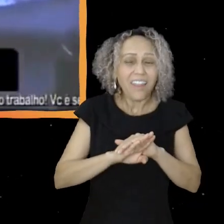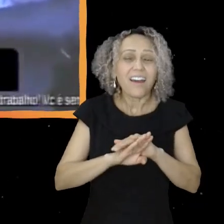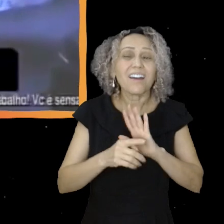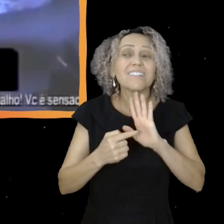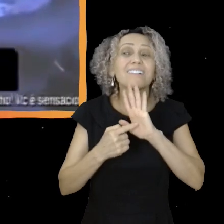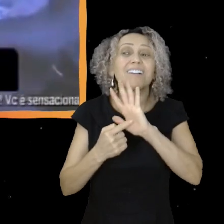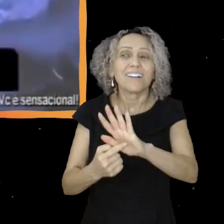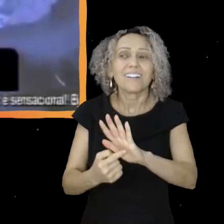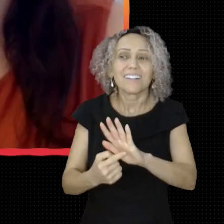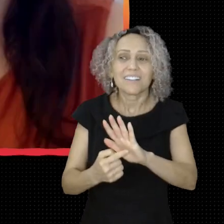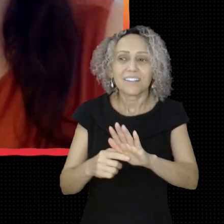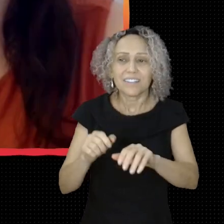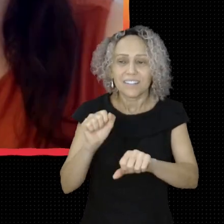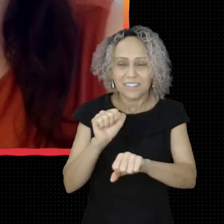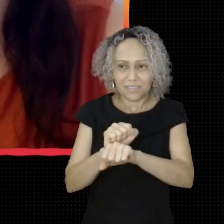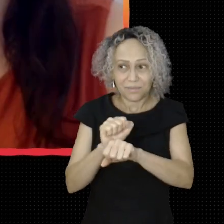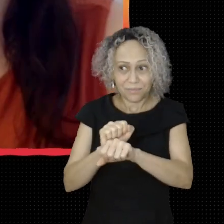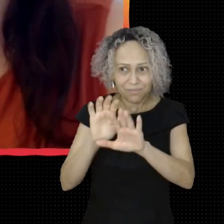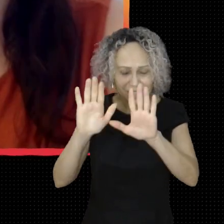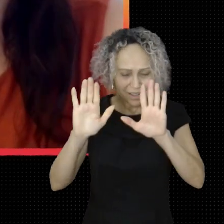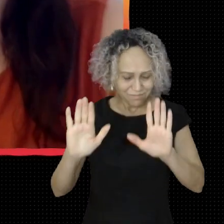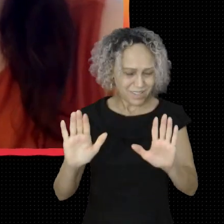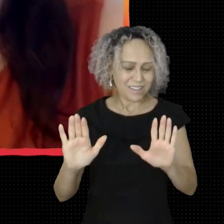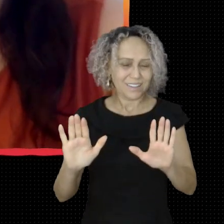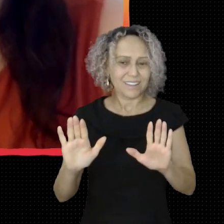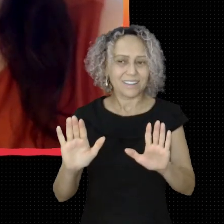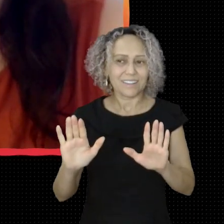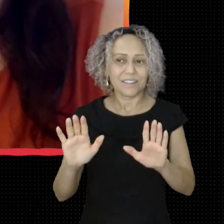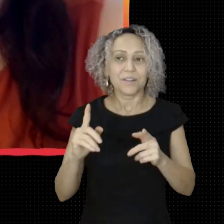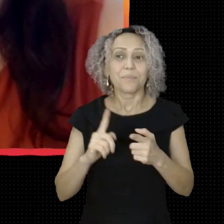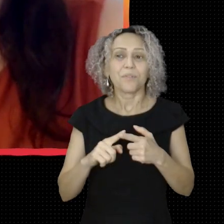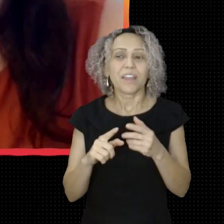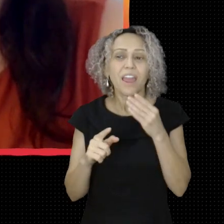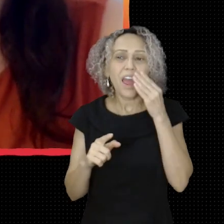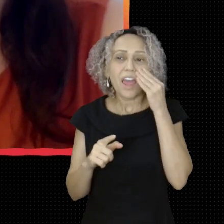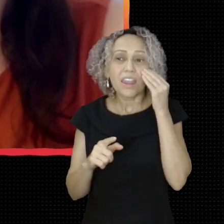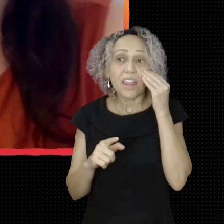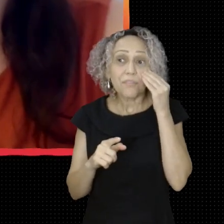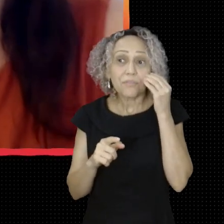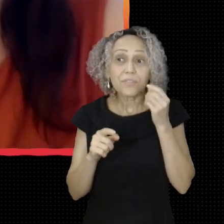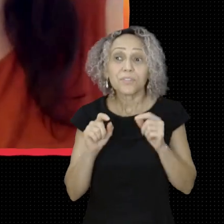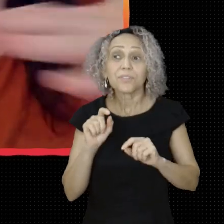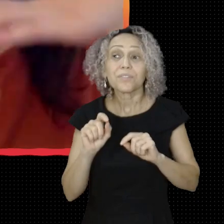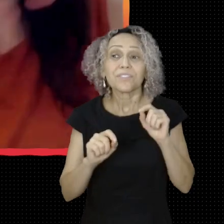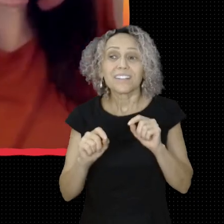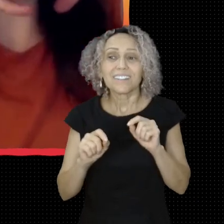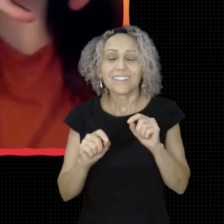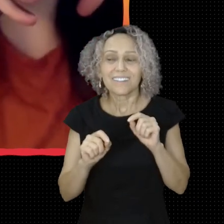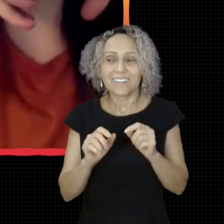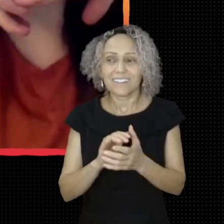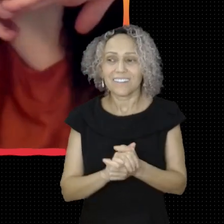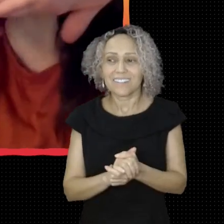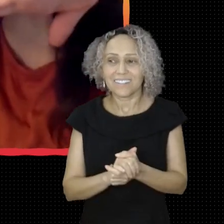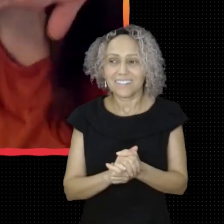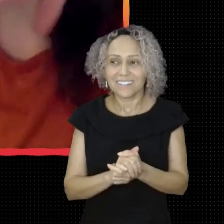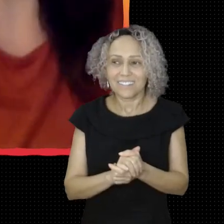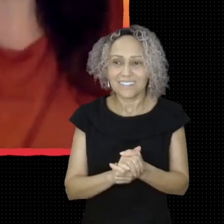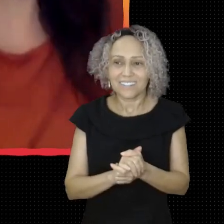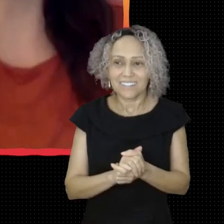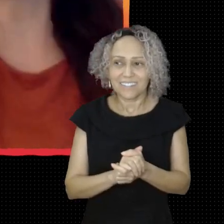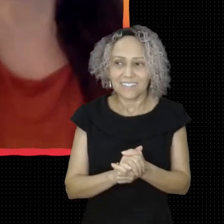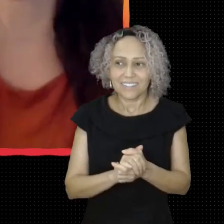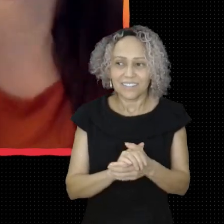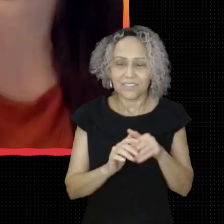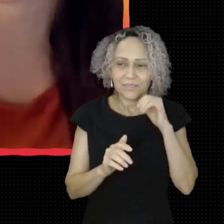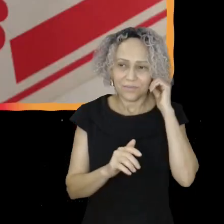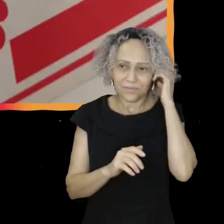Para tudo mesmo, porque essa fofura foi mandada pela Maria. Eu mesma. Põe